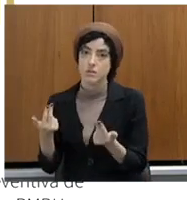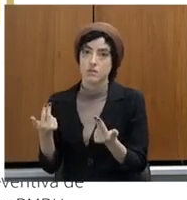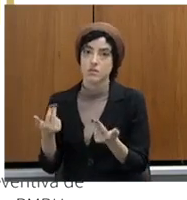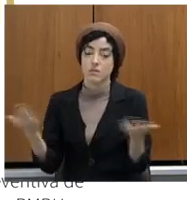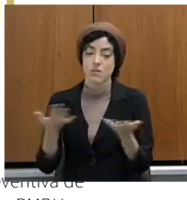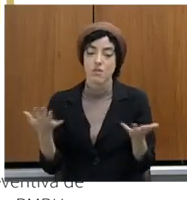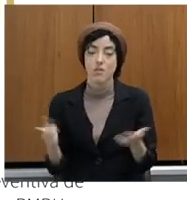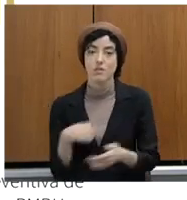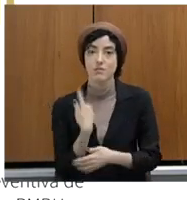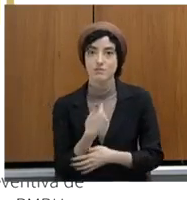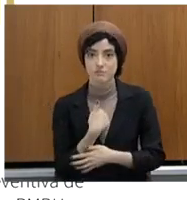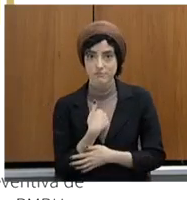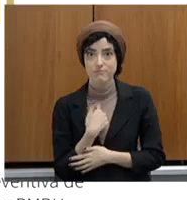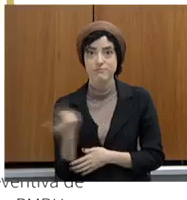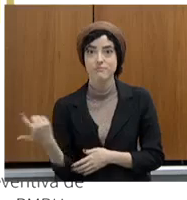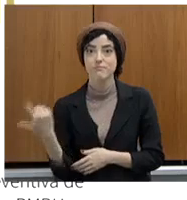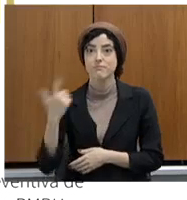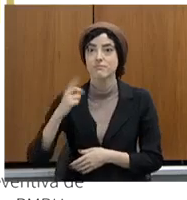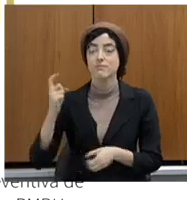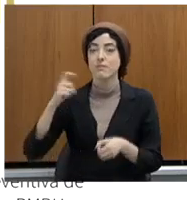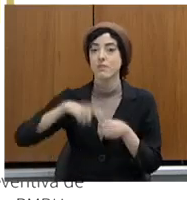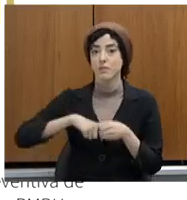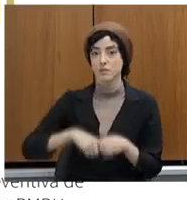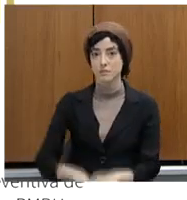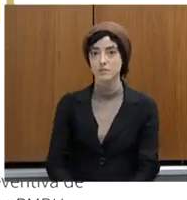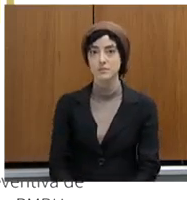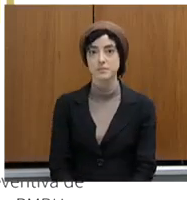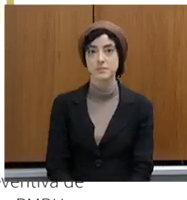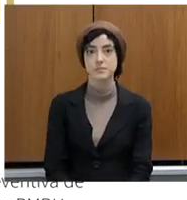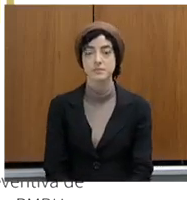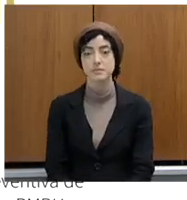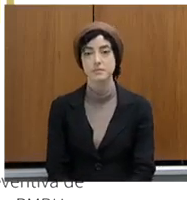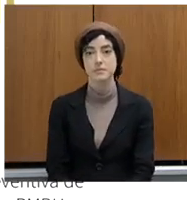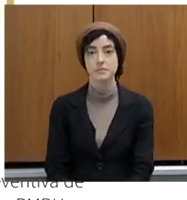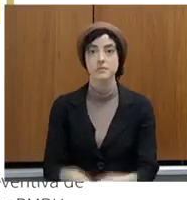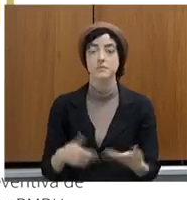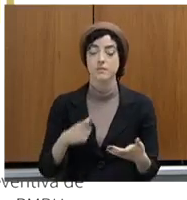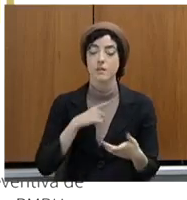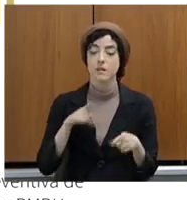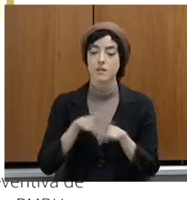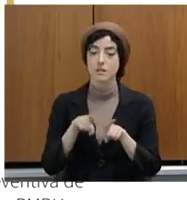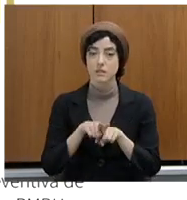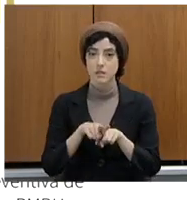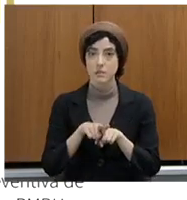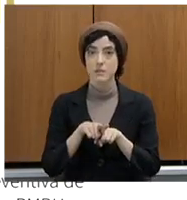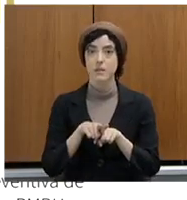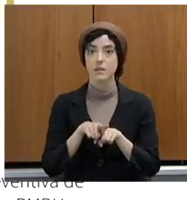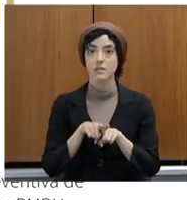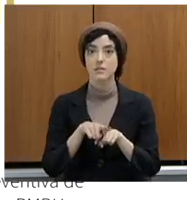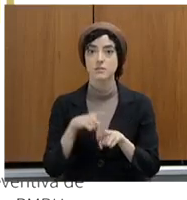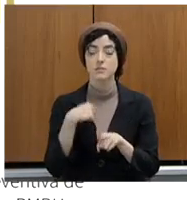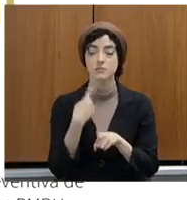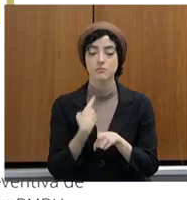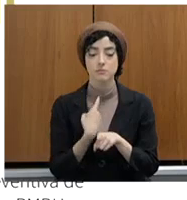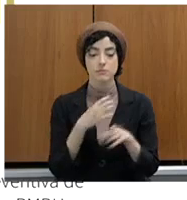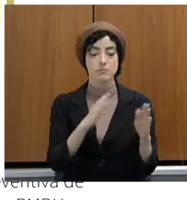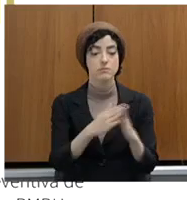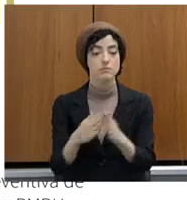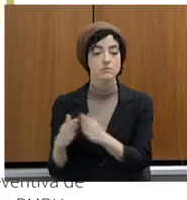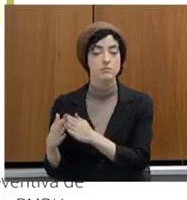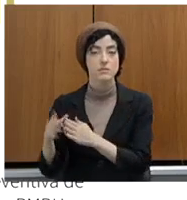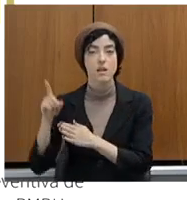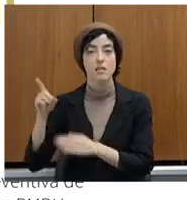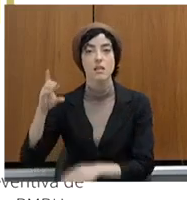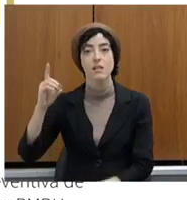Belo Horizonte e região metropolitana, e aí inclui, deputado Sargento Rodrigues, as nossas unidades das Deplans que precisam de ser melhoradas.